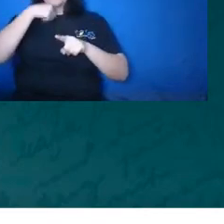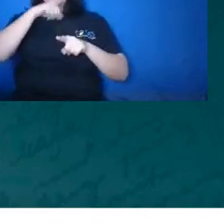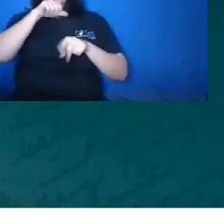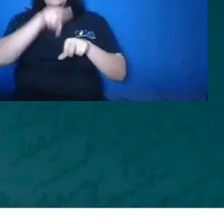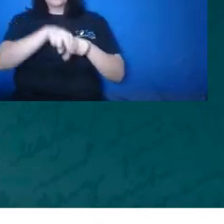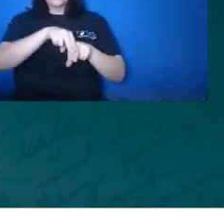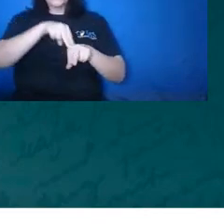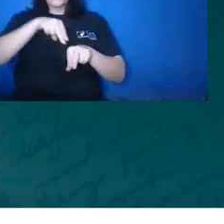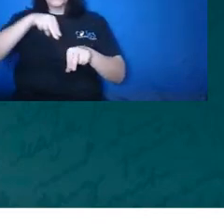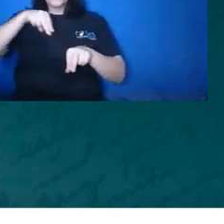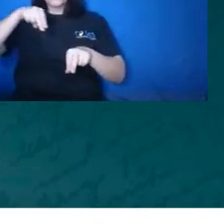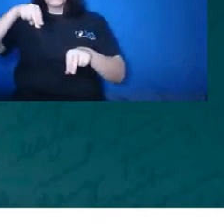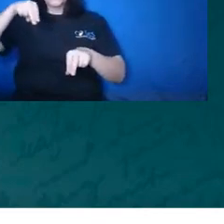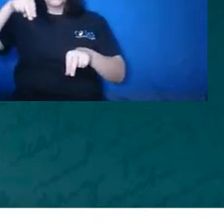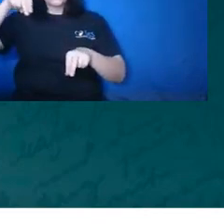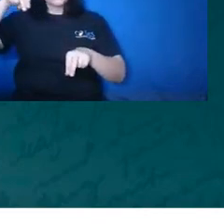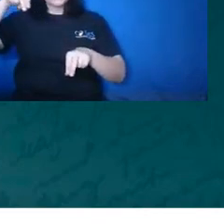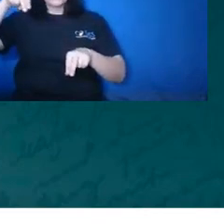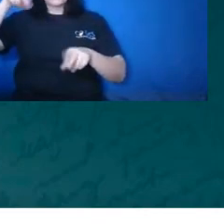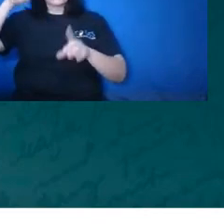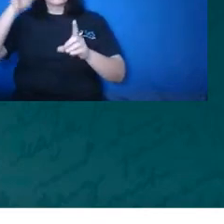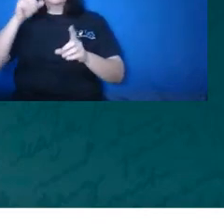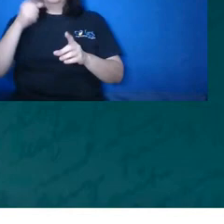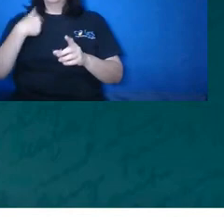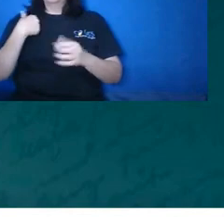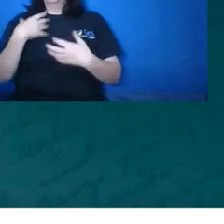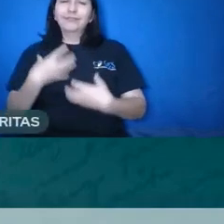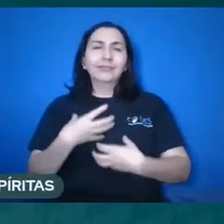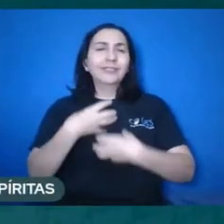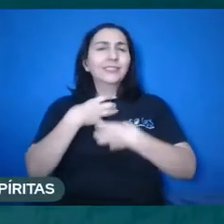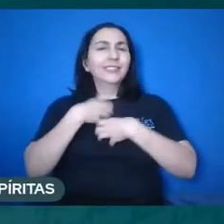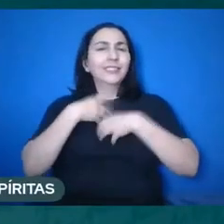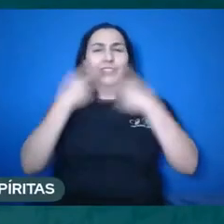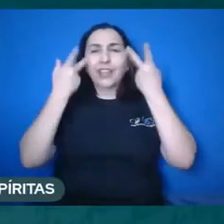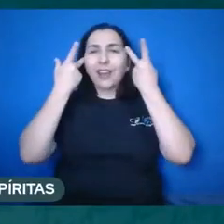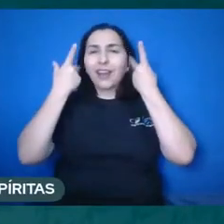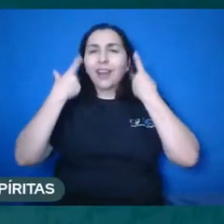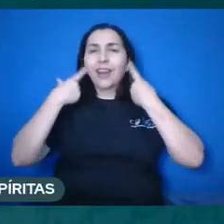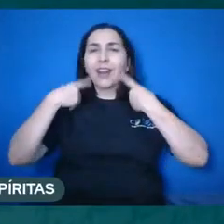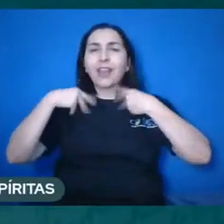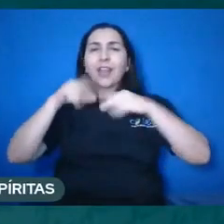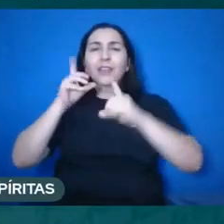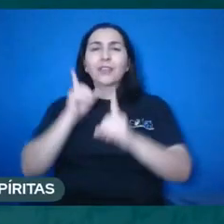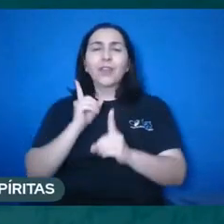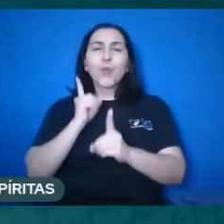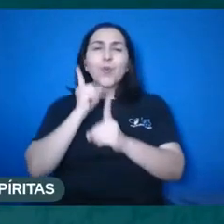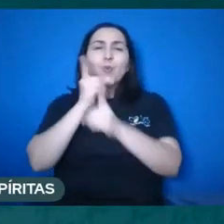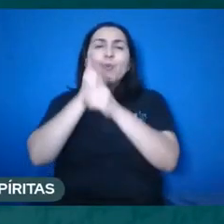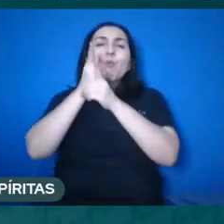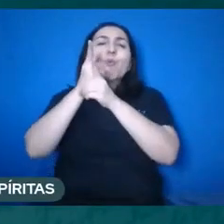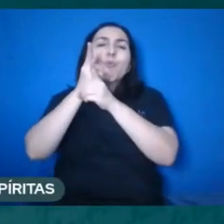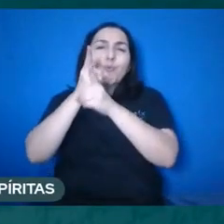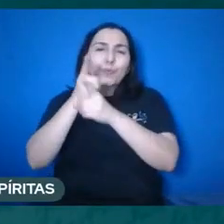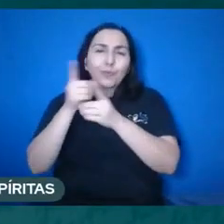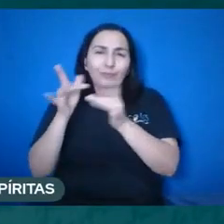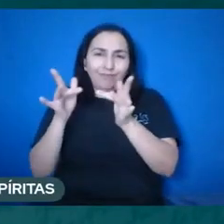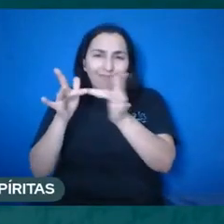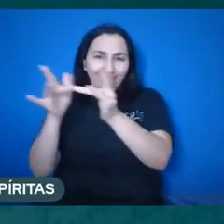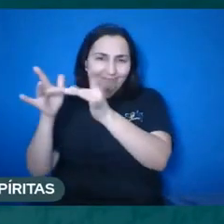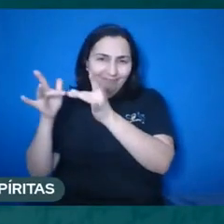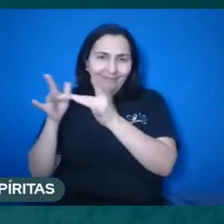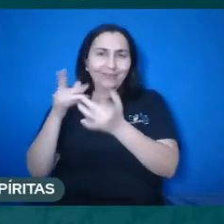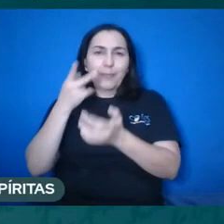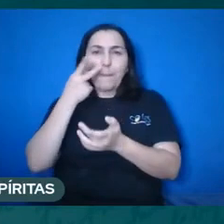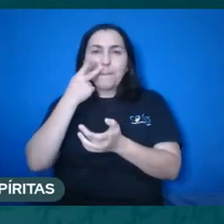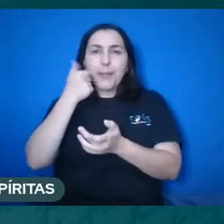tão real. Aí ela pergunta, foi um encontro? Naturalmente que sim, uma grande possibilidade de que foi um encontro. Porque